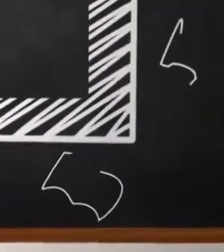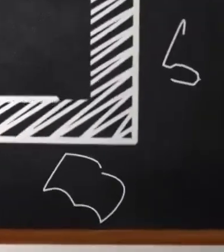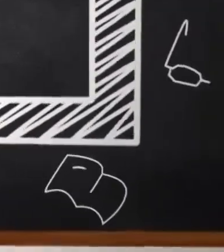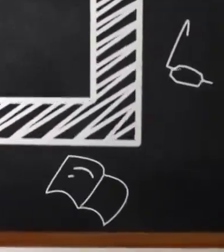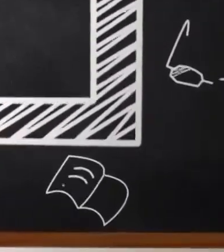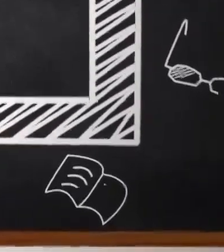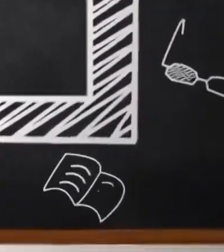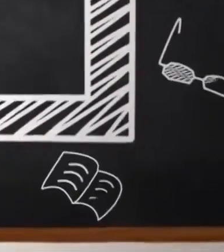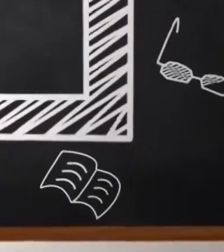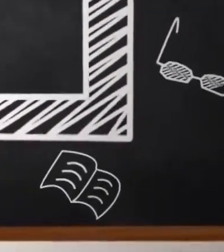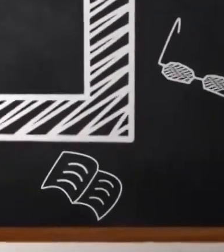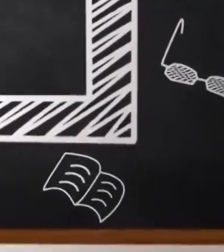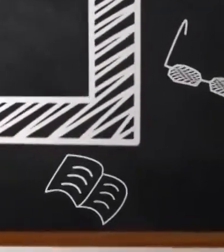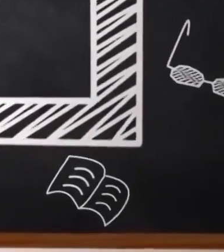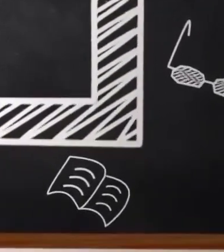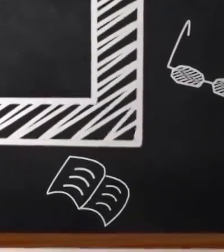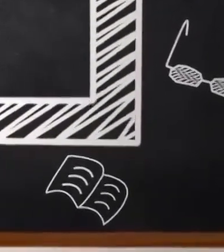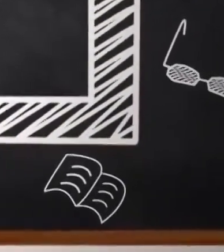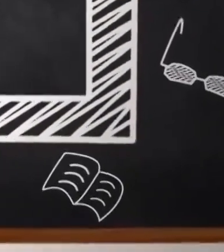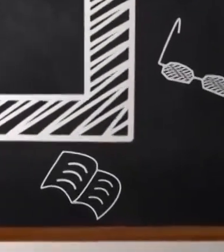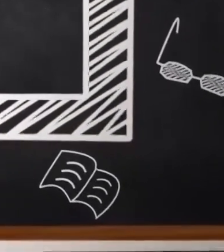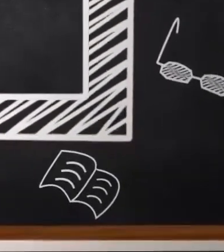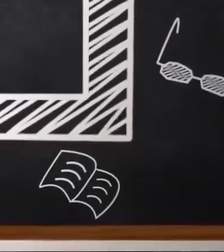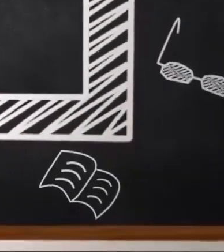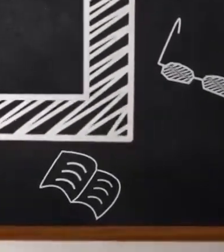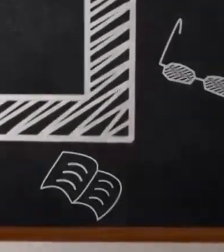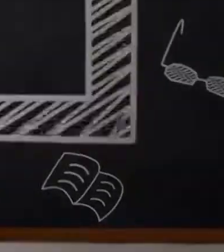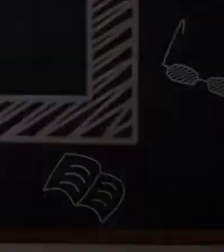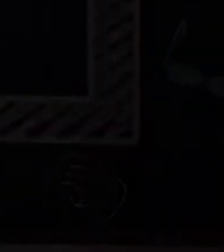Tchau, tchau. tchau. Tchau, tchau. Tchau.